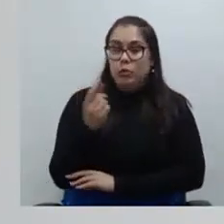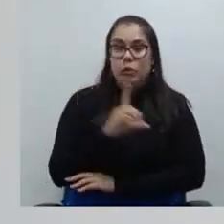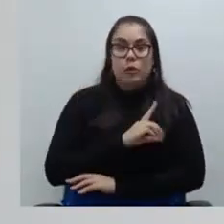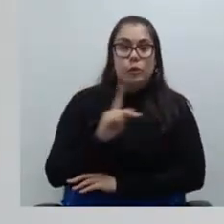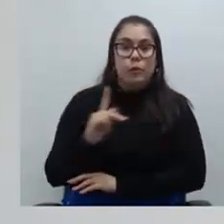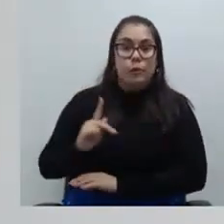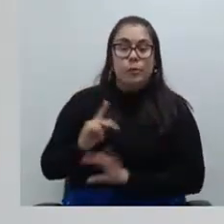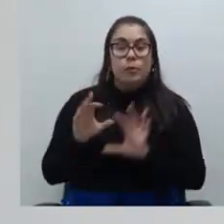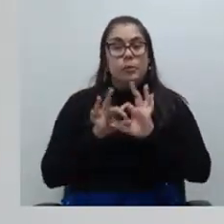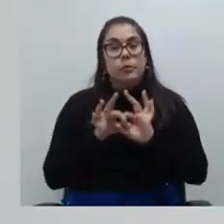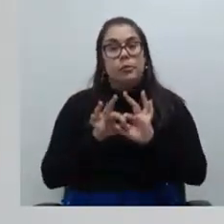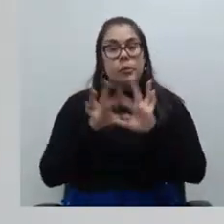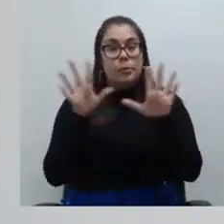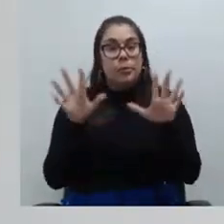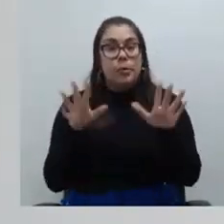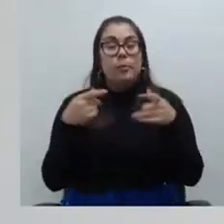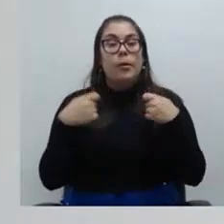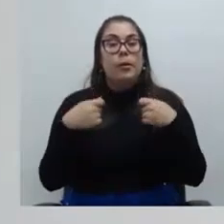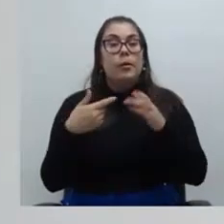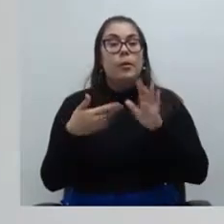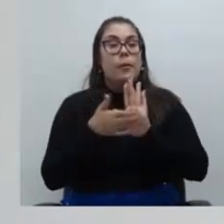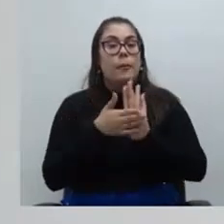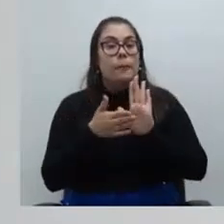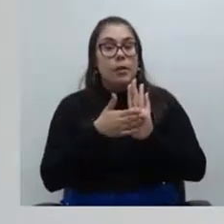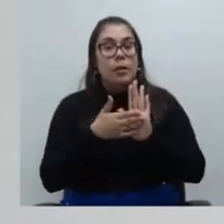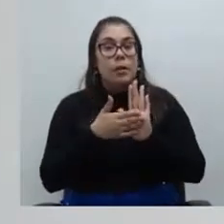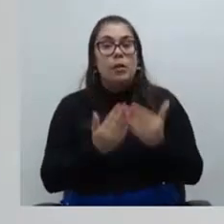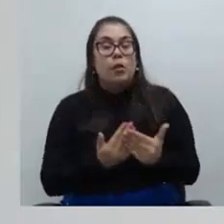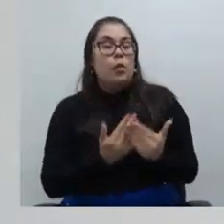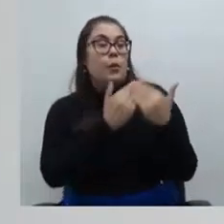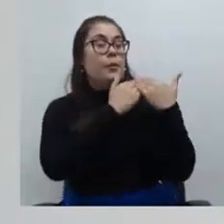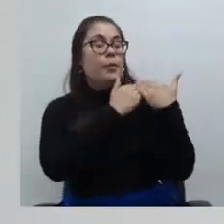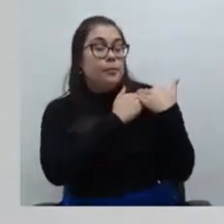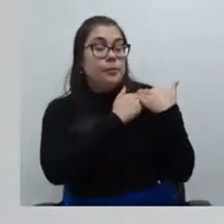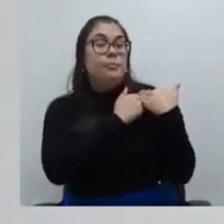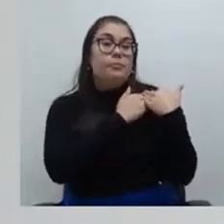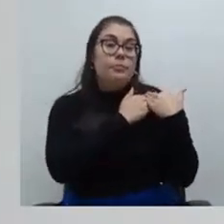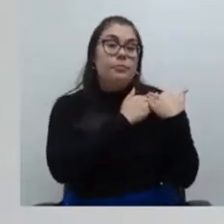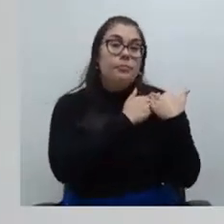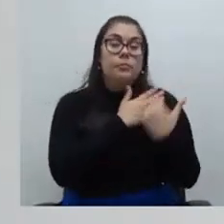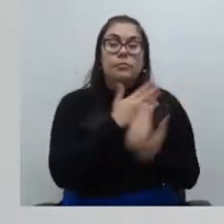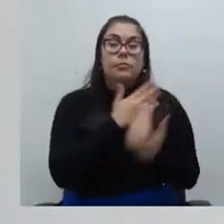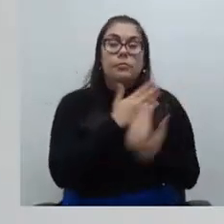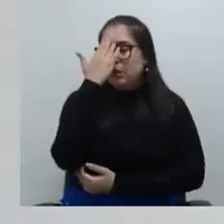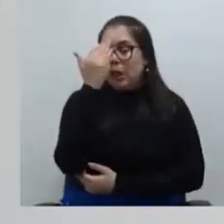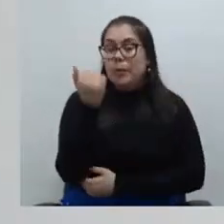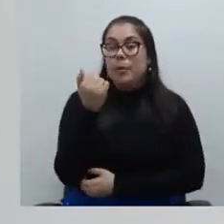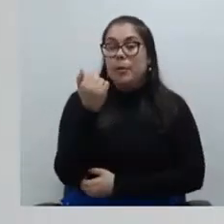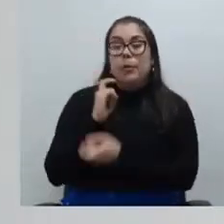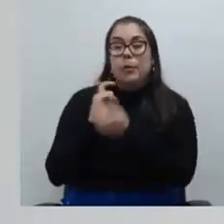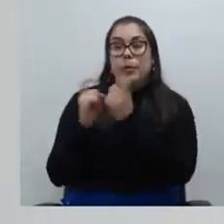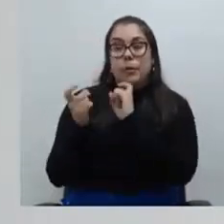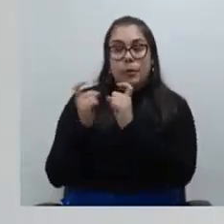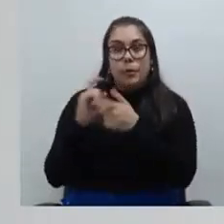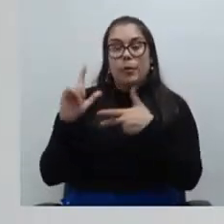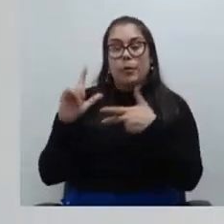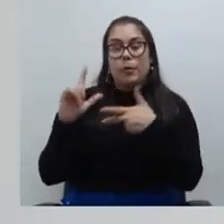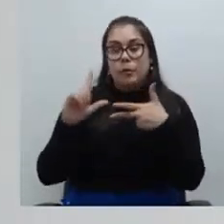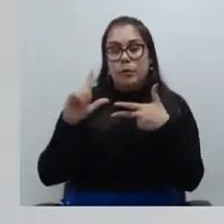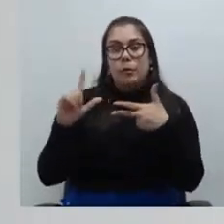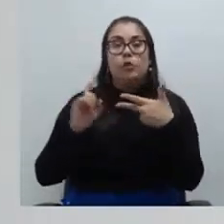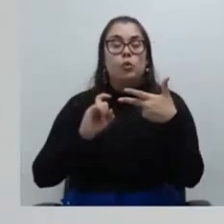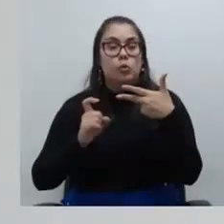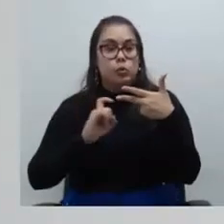Pública permitir também temos que apresentar as propostas com responsabilidade de fato as nossas reuniões no Legislativo e no